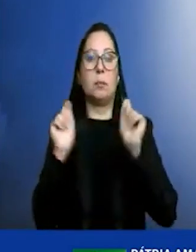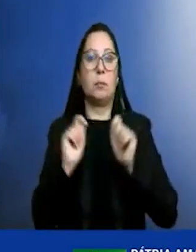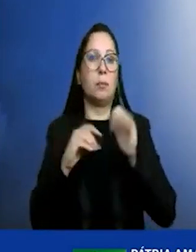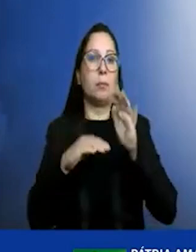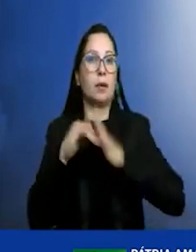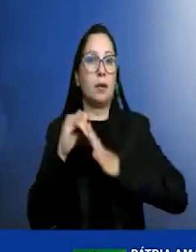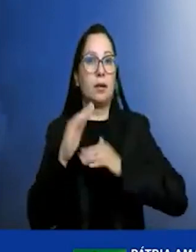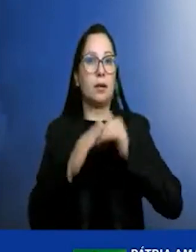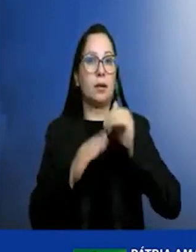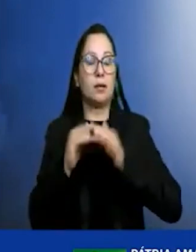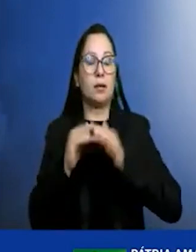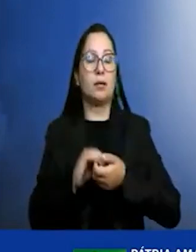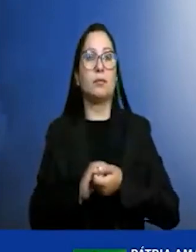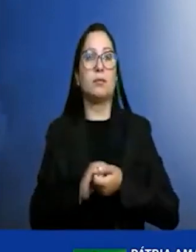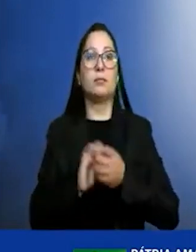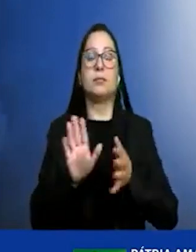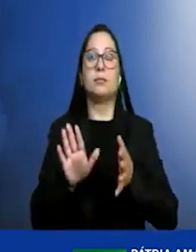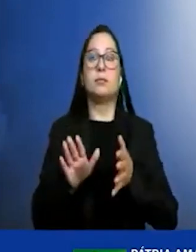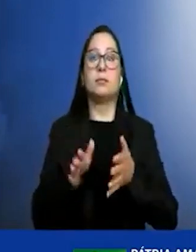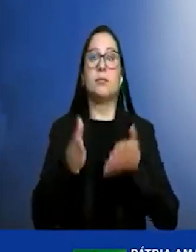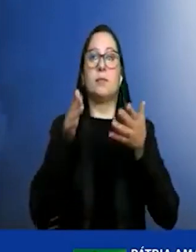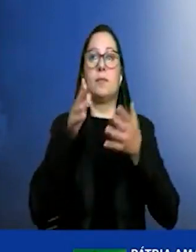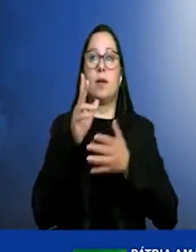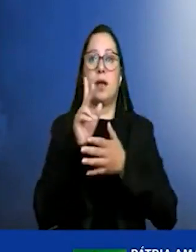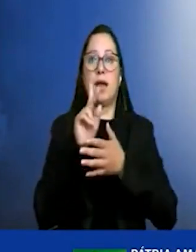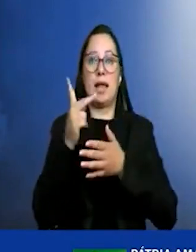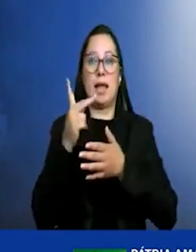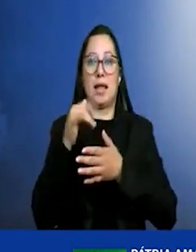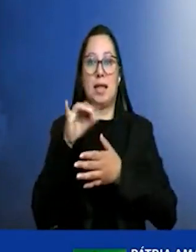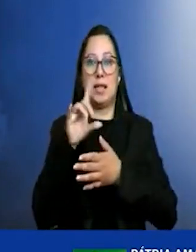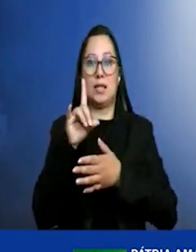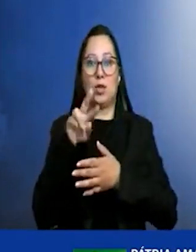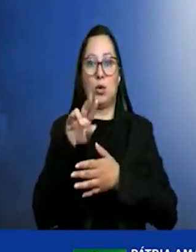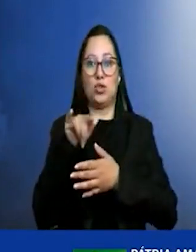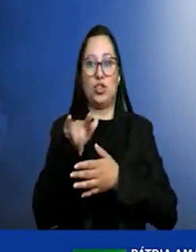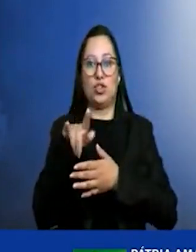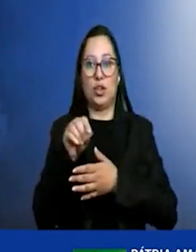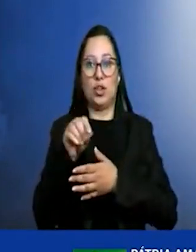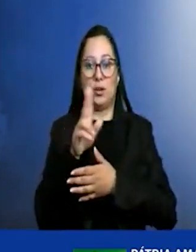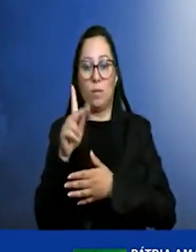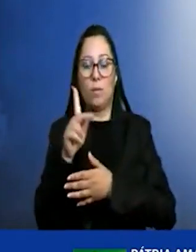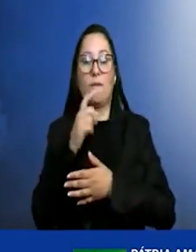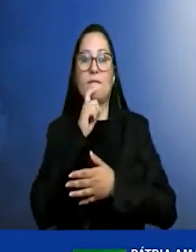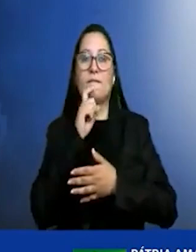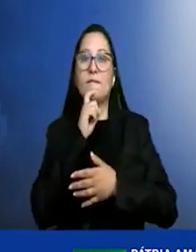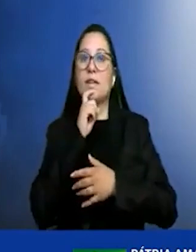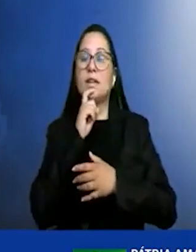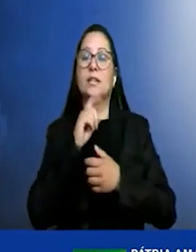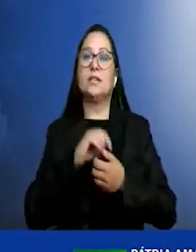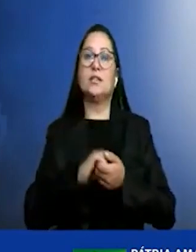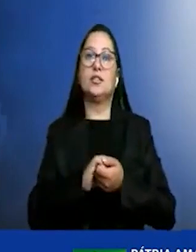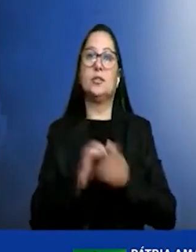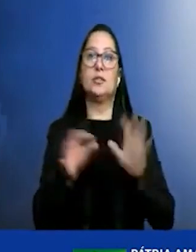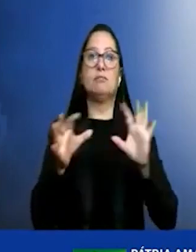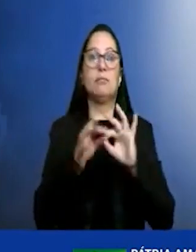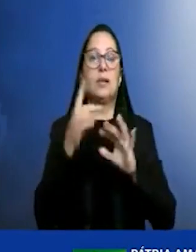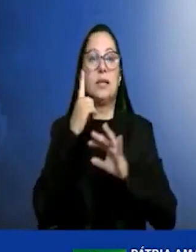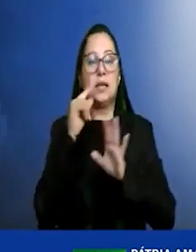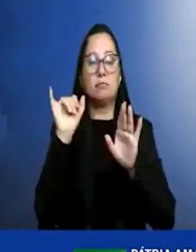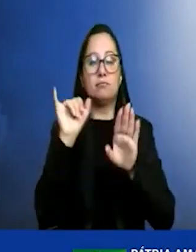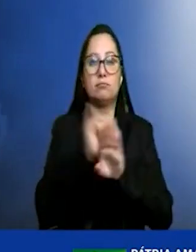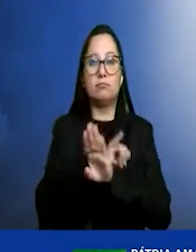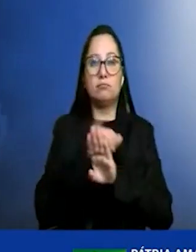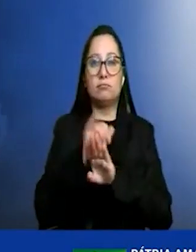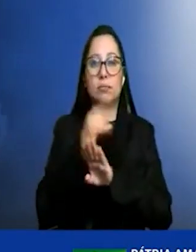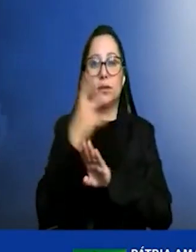para fomentar o hidrogênio verde como se fosse de interesse estratégico para o